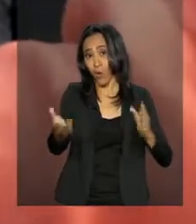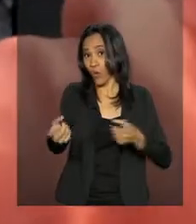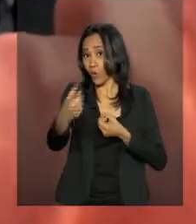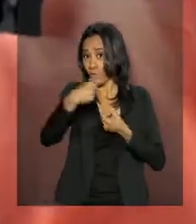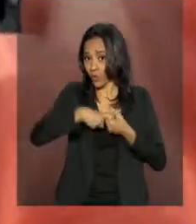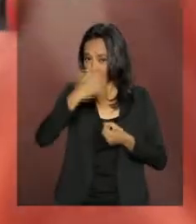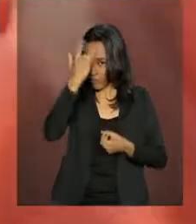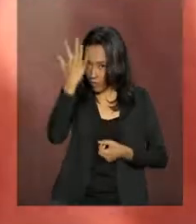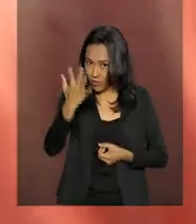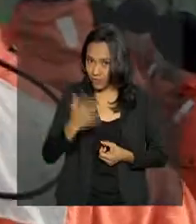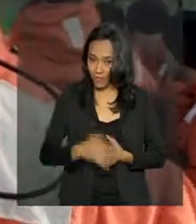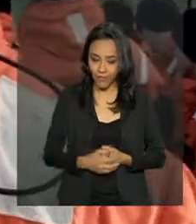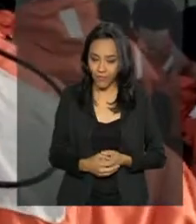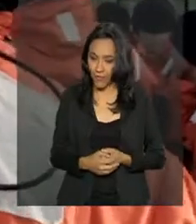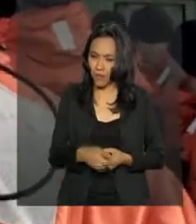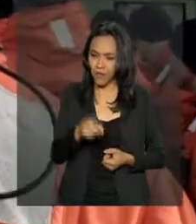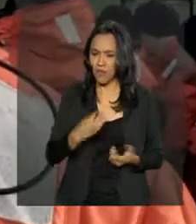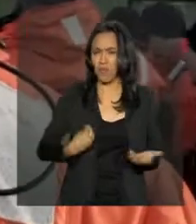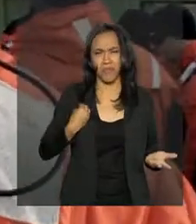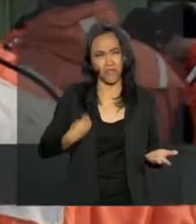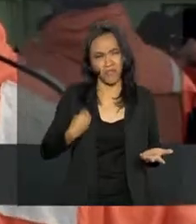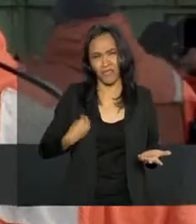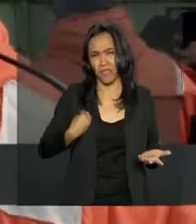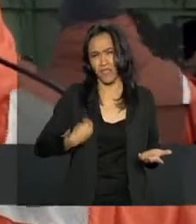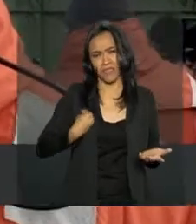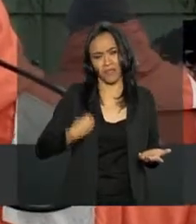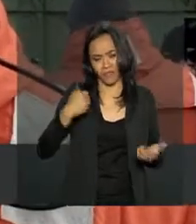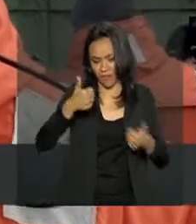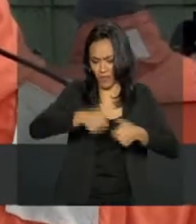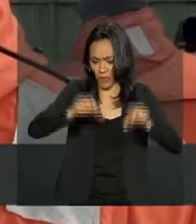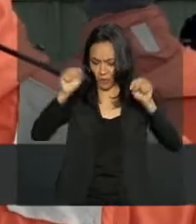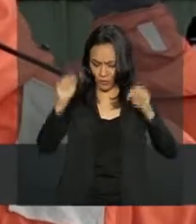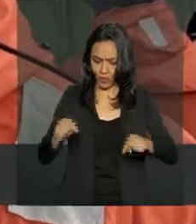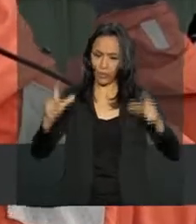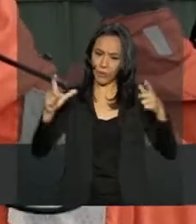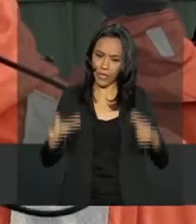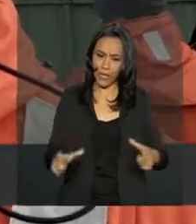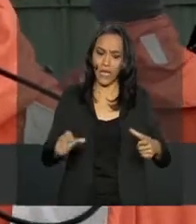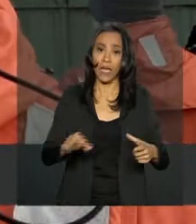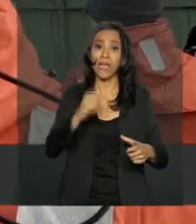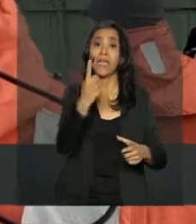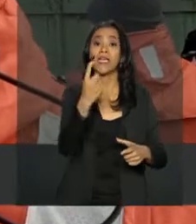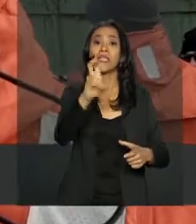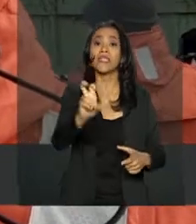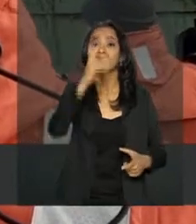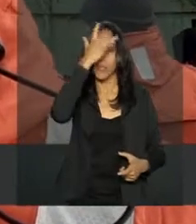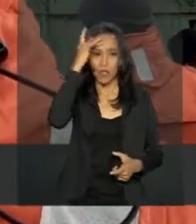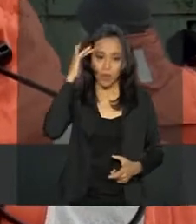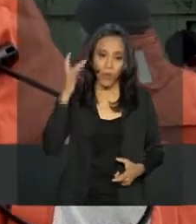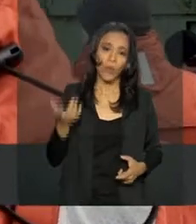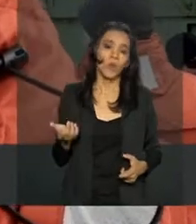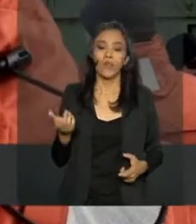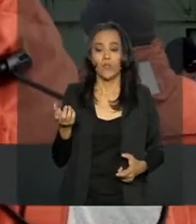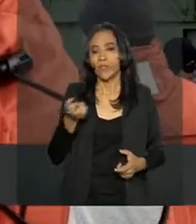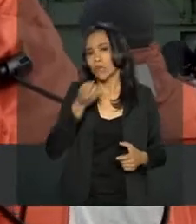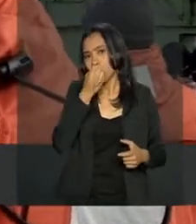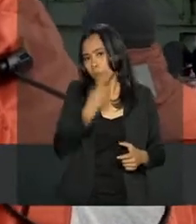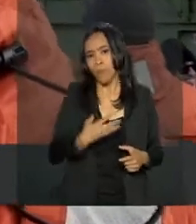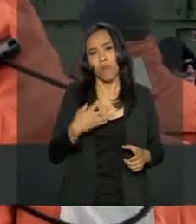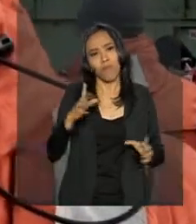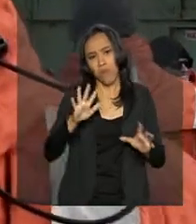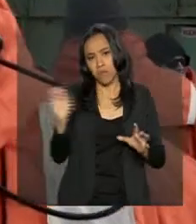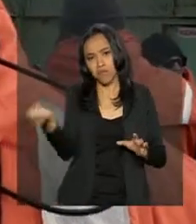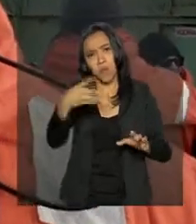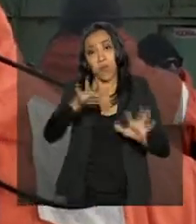chega a ser fácil. Foi uma vida, né, cara? Uma vida que a gente passou aqui com 15 pessoas, fizemos uma nova família aqui.